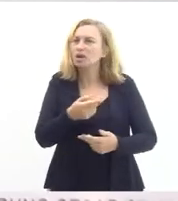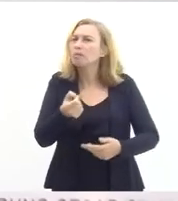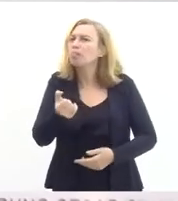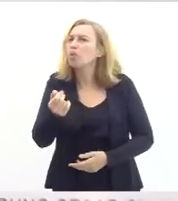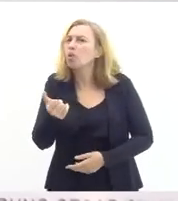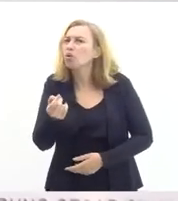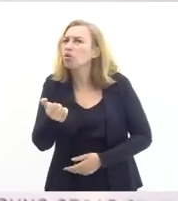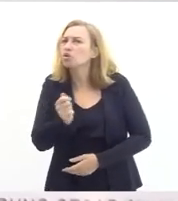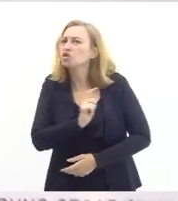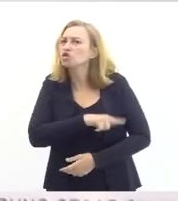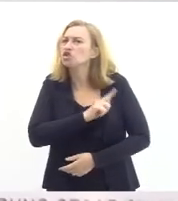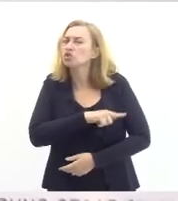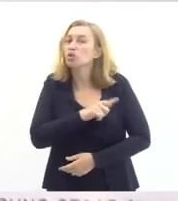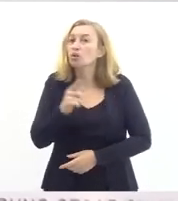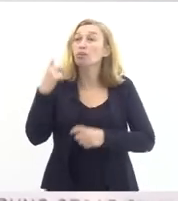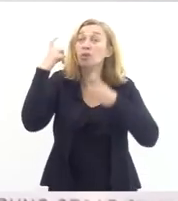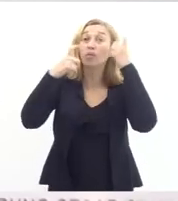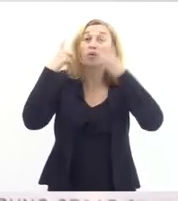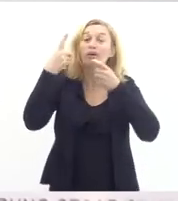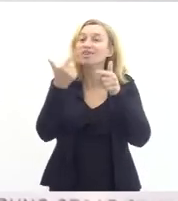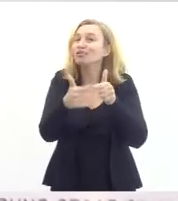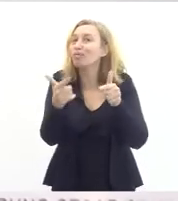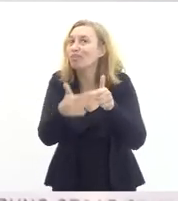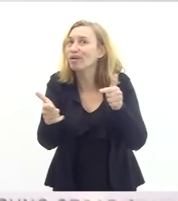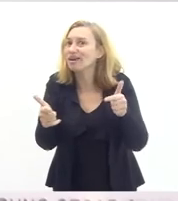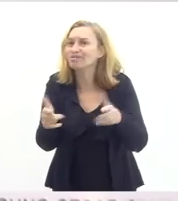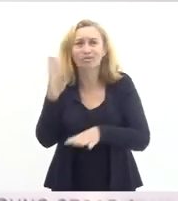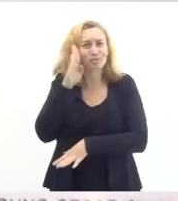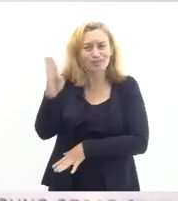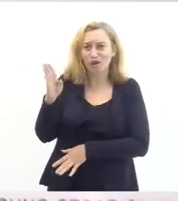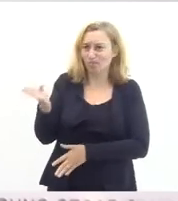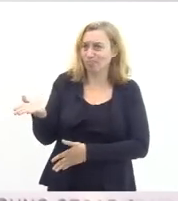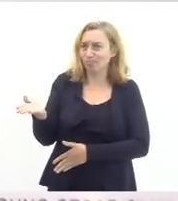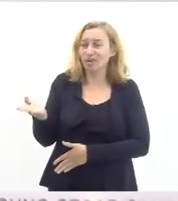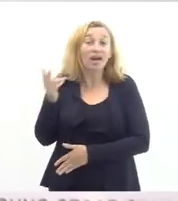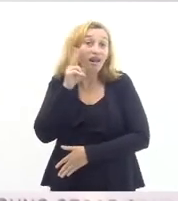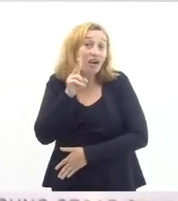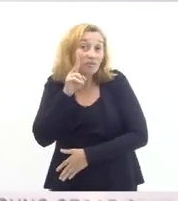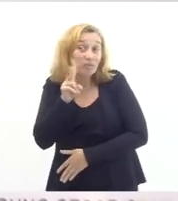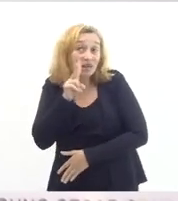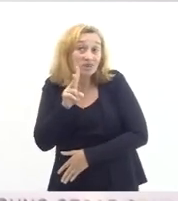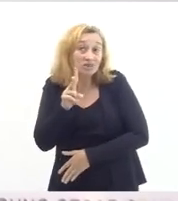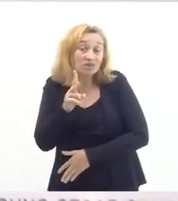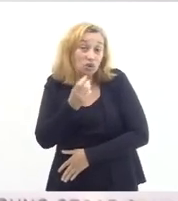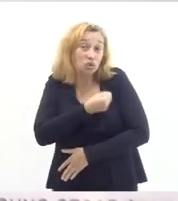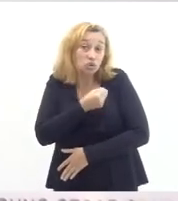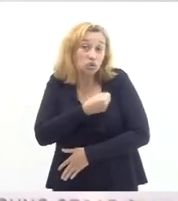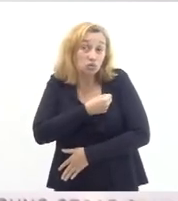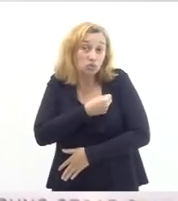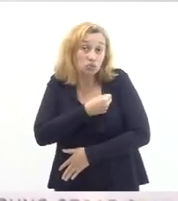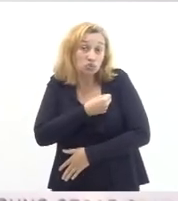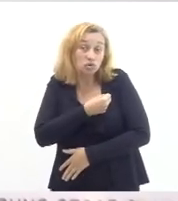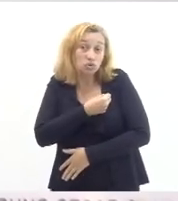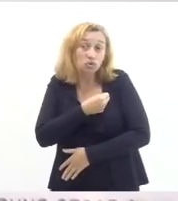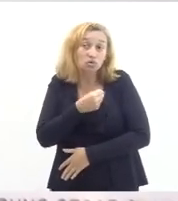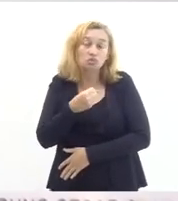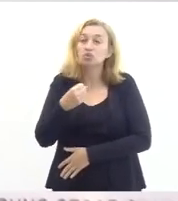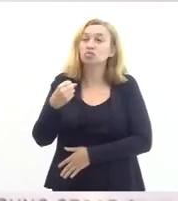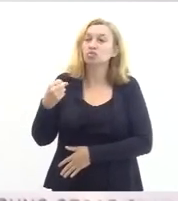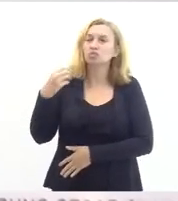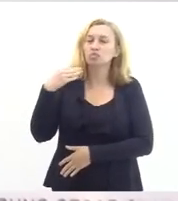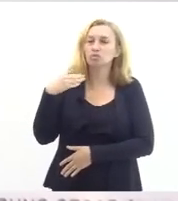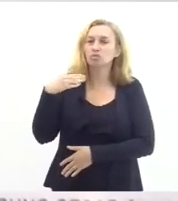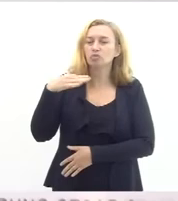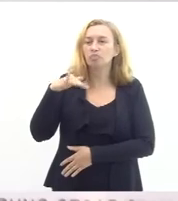gestor preocupado com esse problema que é o problema fundamental lembrando que segundo dados do Banco Mundial o Brasil